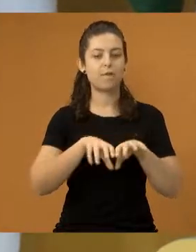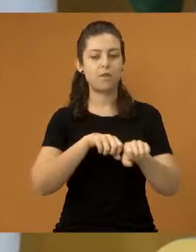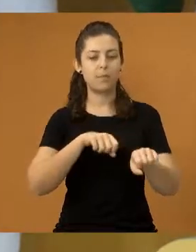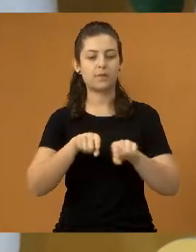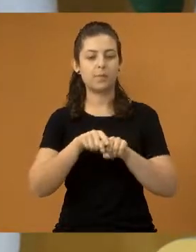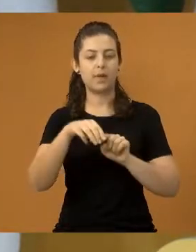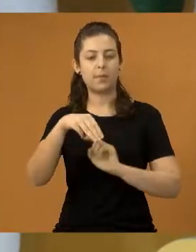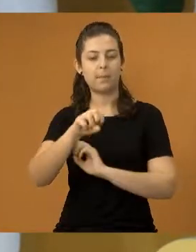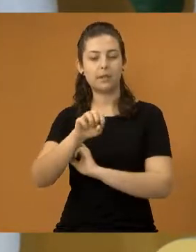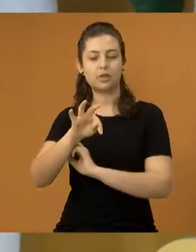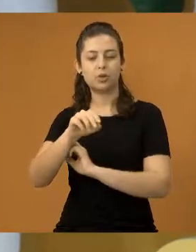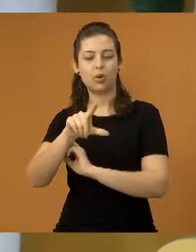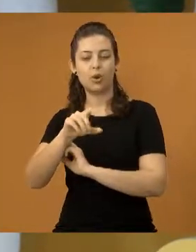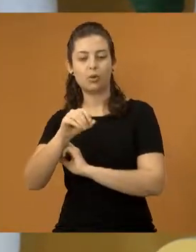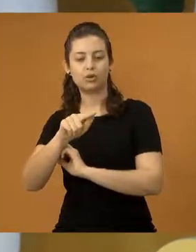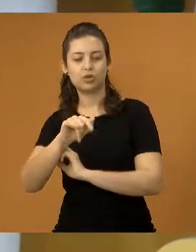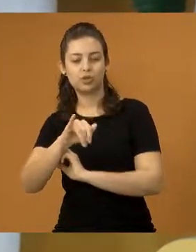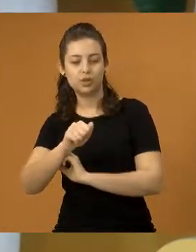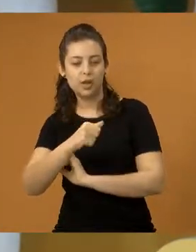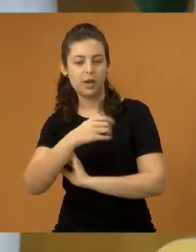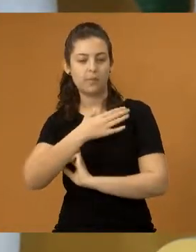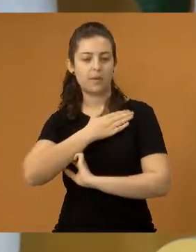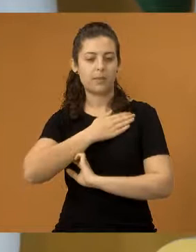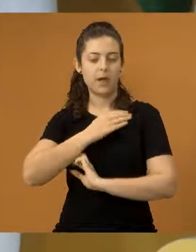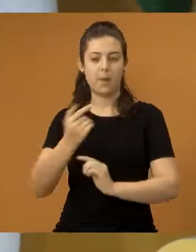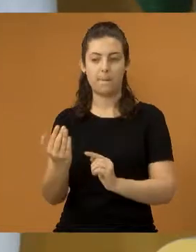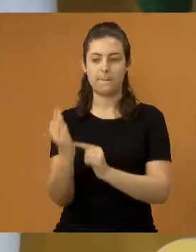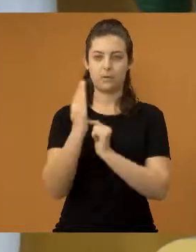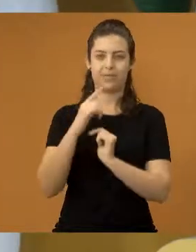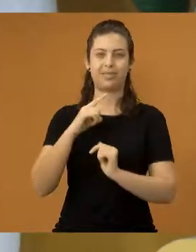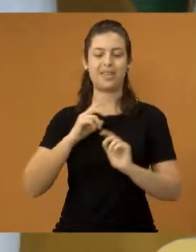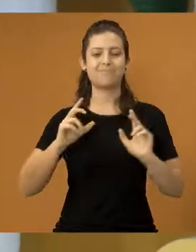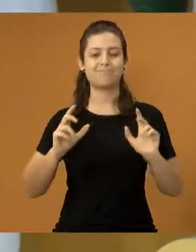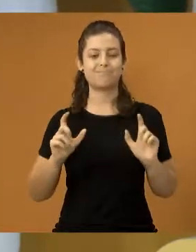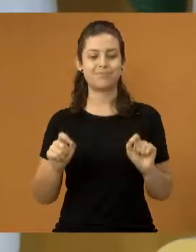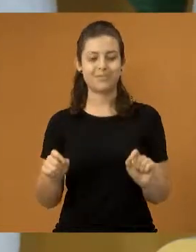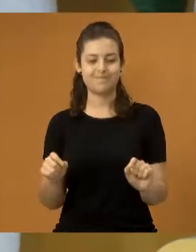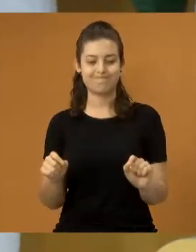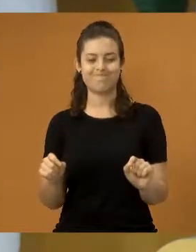mastologia, eles foram me mostrar uma chapa e eu falei, olha, aqui tem um câncer.